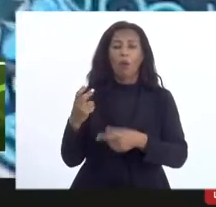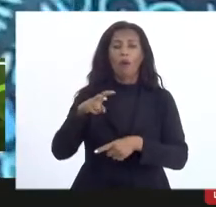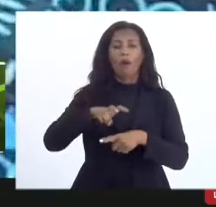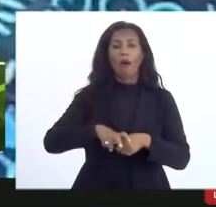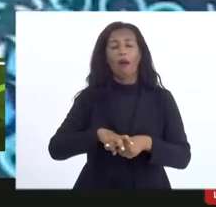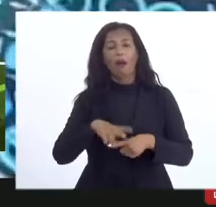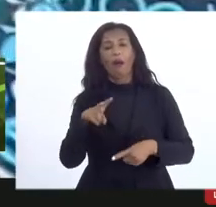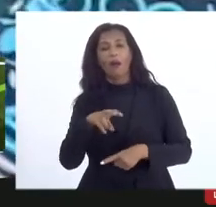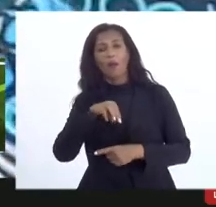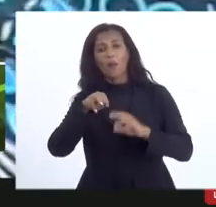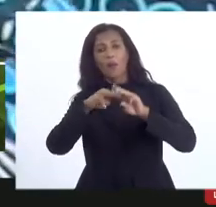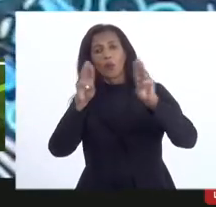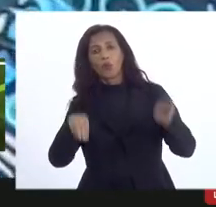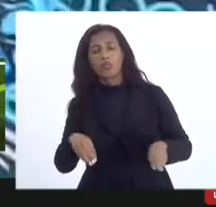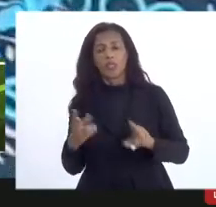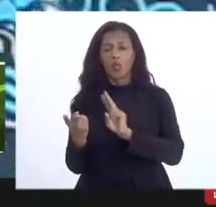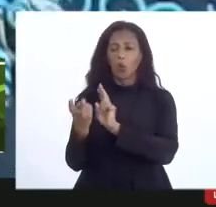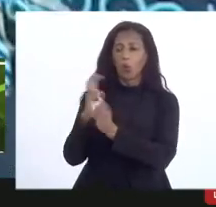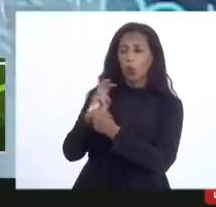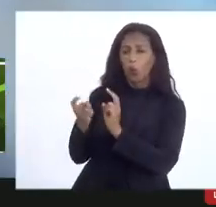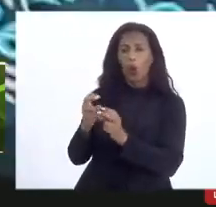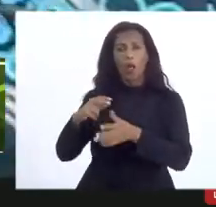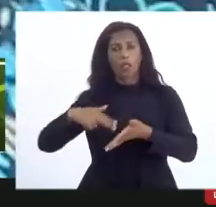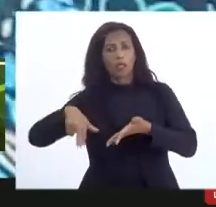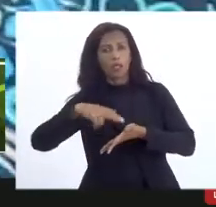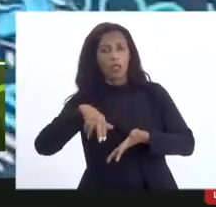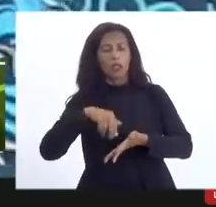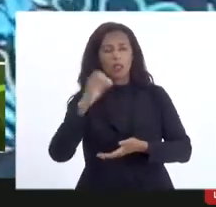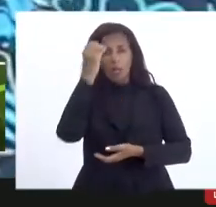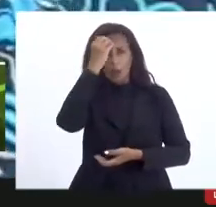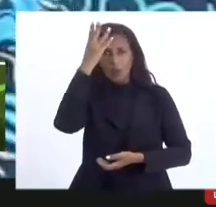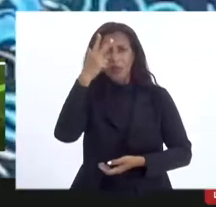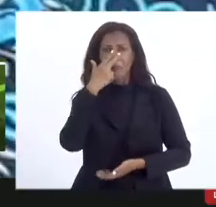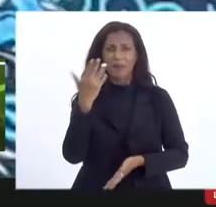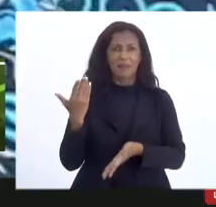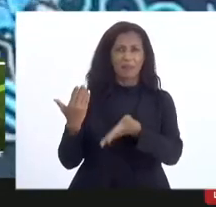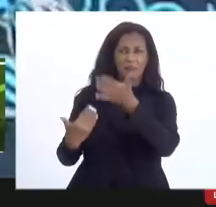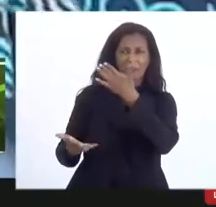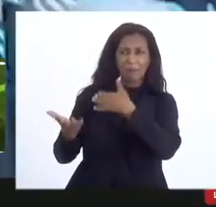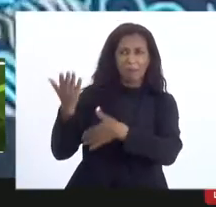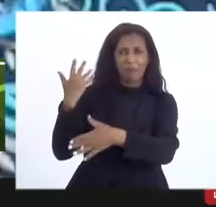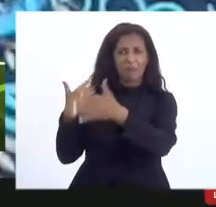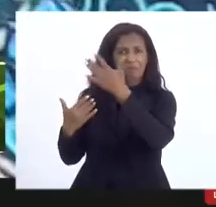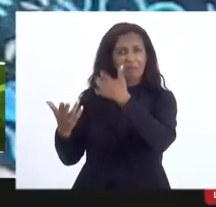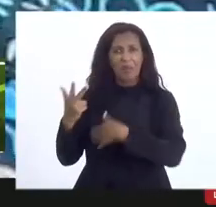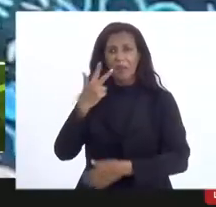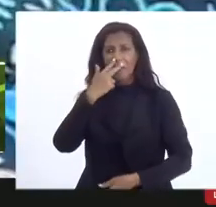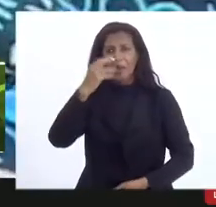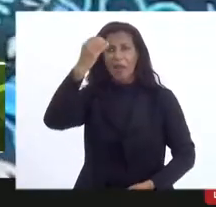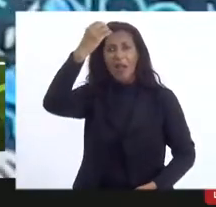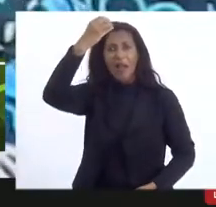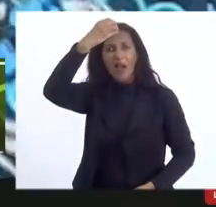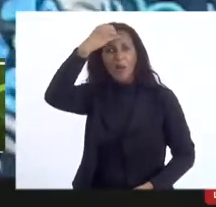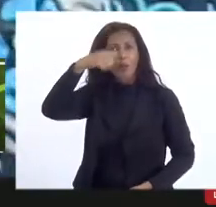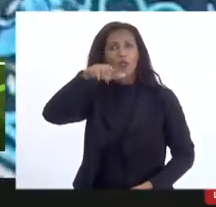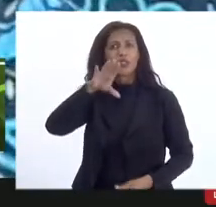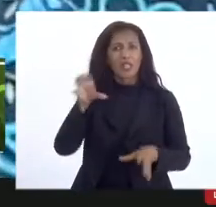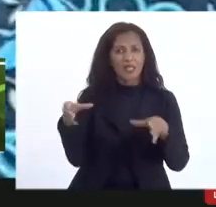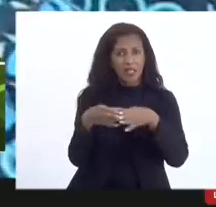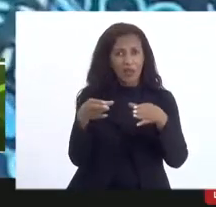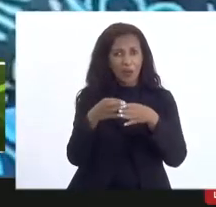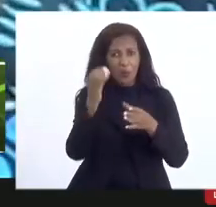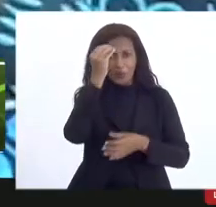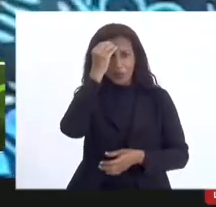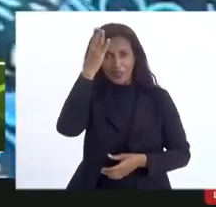dança como é a cadeira da capoeira então as culturas estão sempre ficando para trás aí falam que a culpa é da comissão da cultura então já que